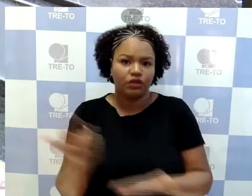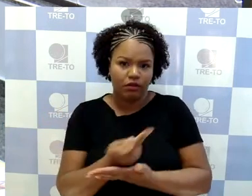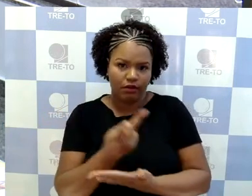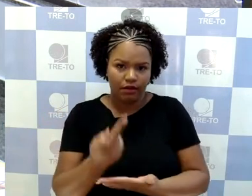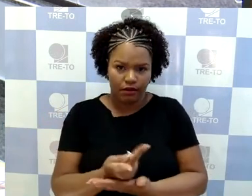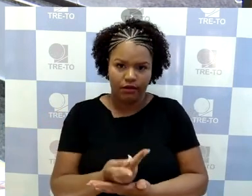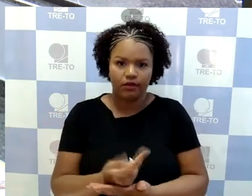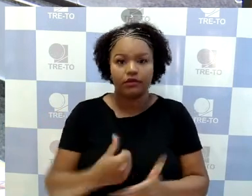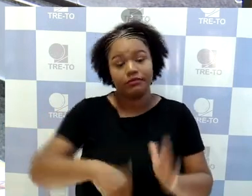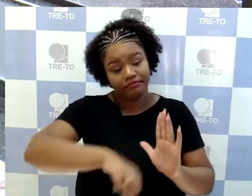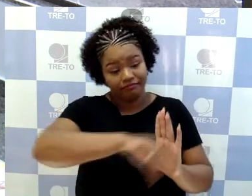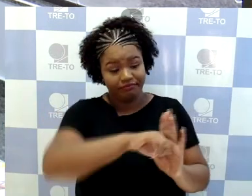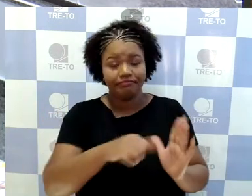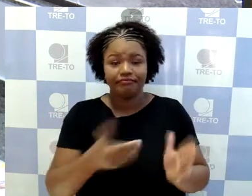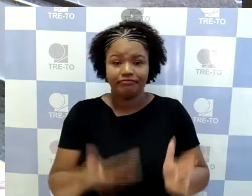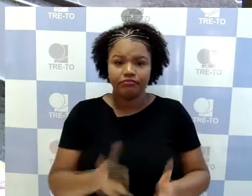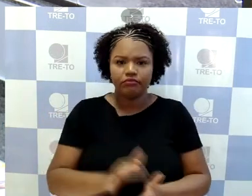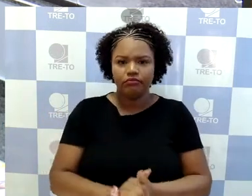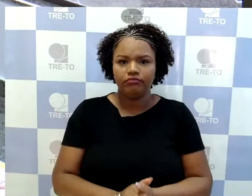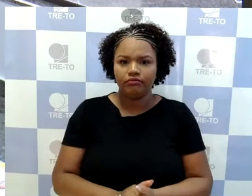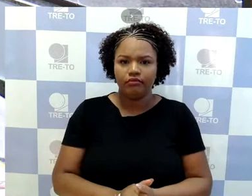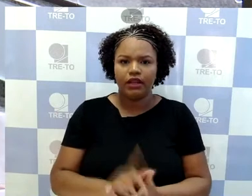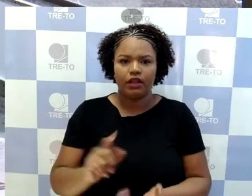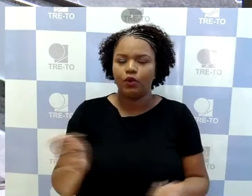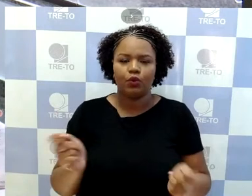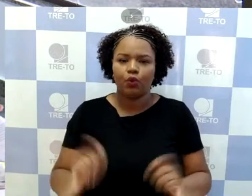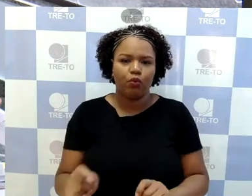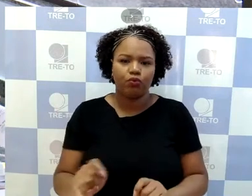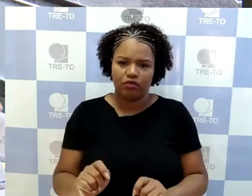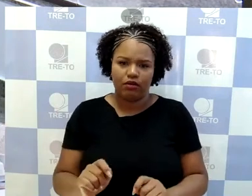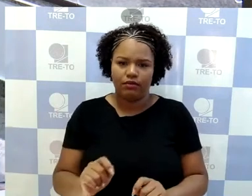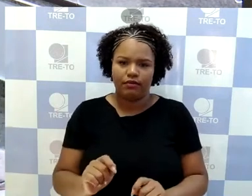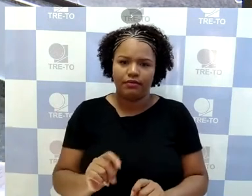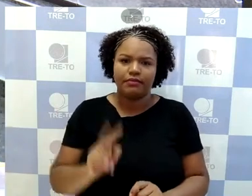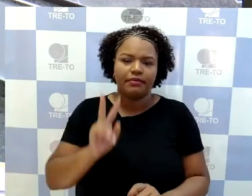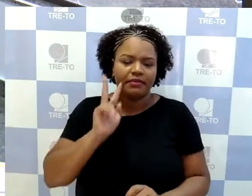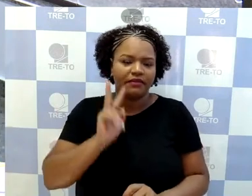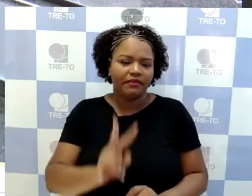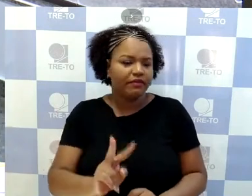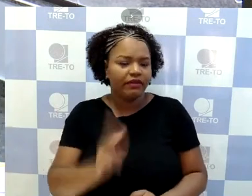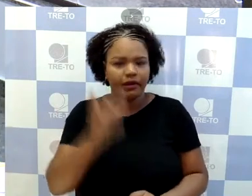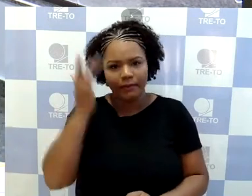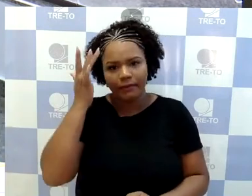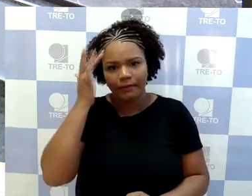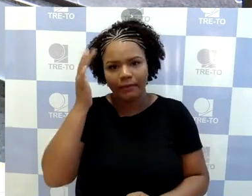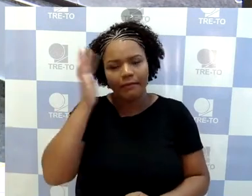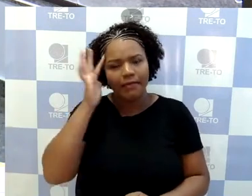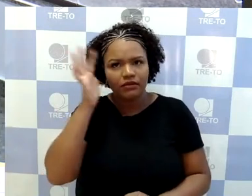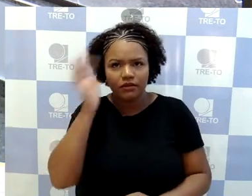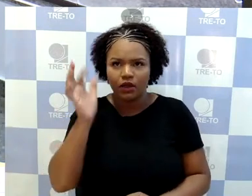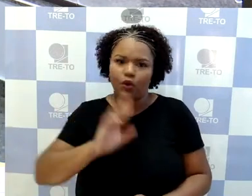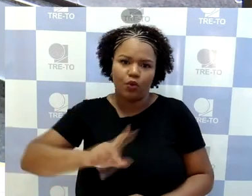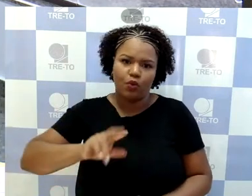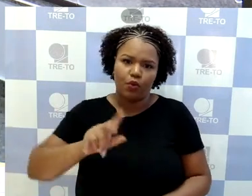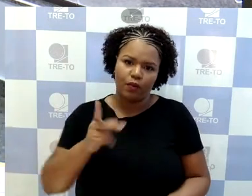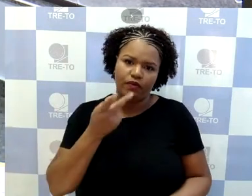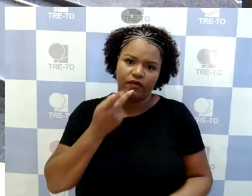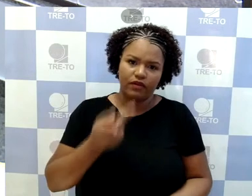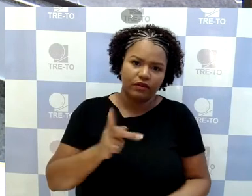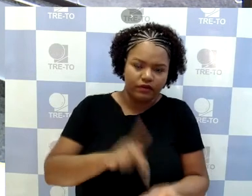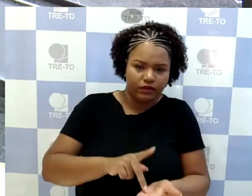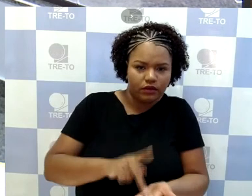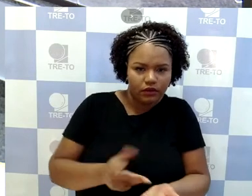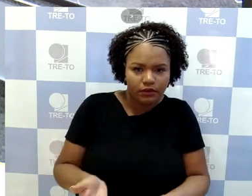Com relação à multa, excelências, a situação é a seguinte, de fato, o período eleitoral